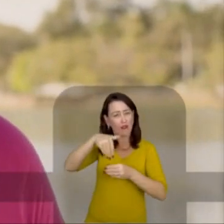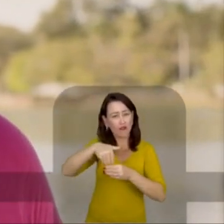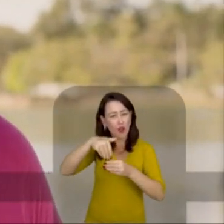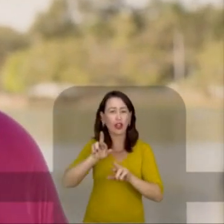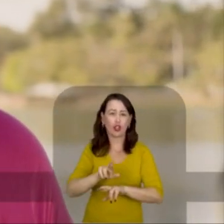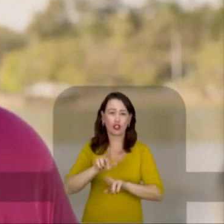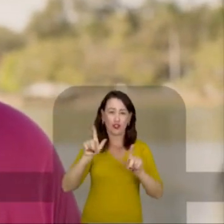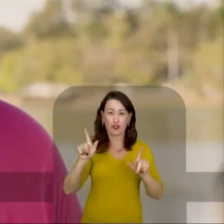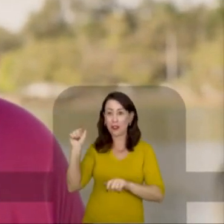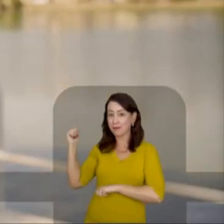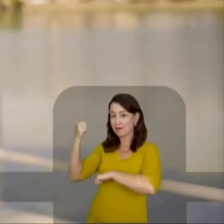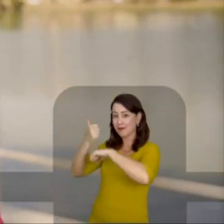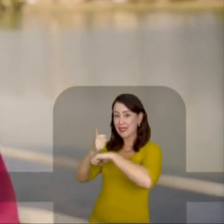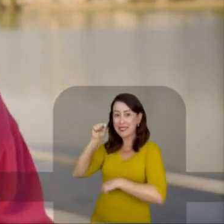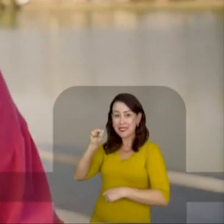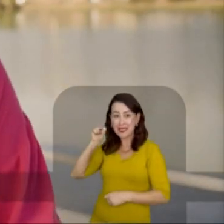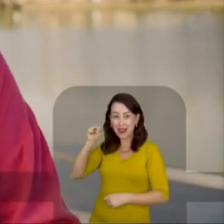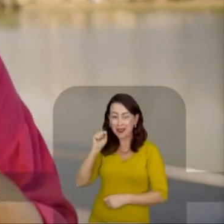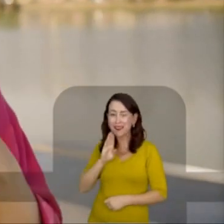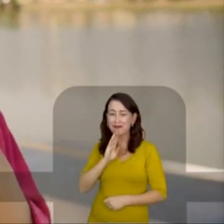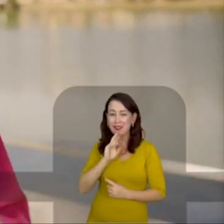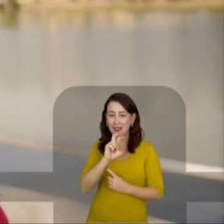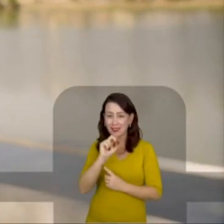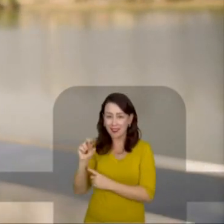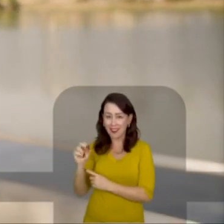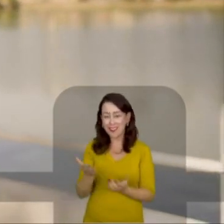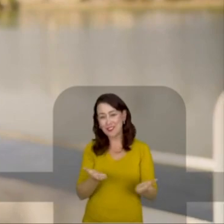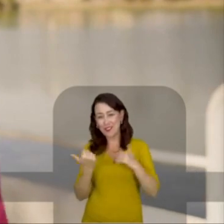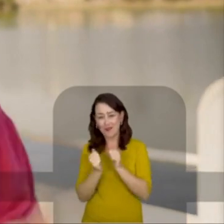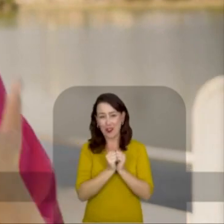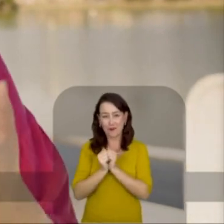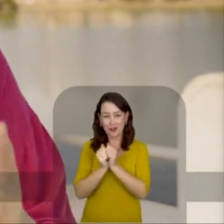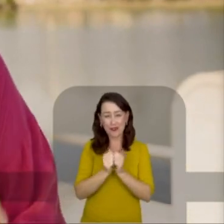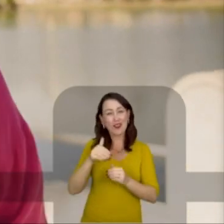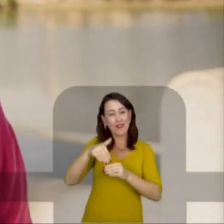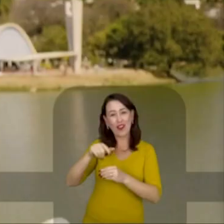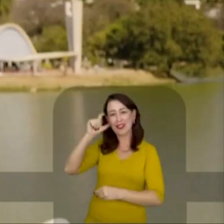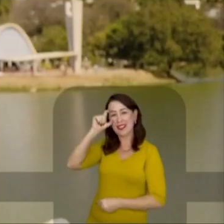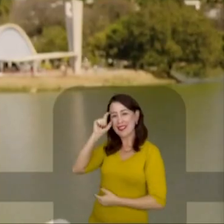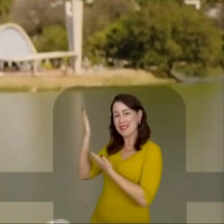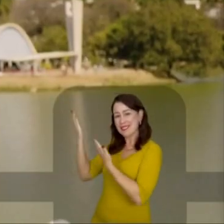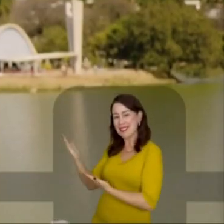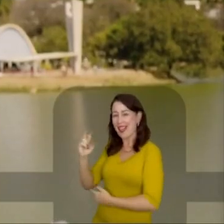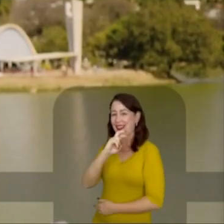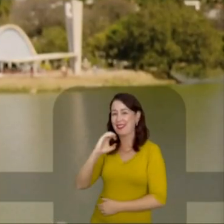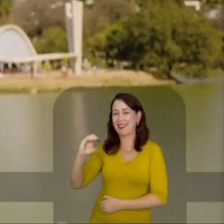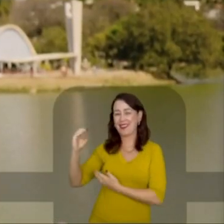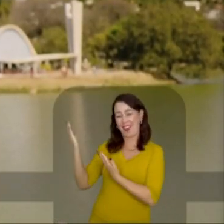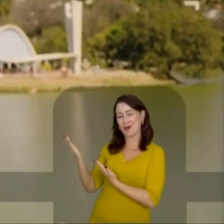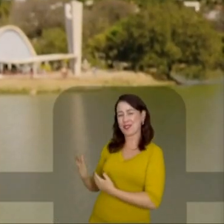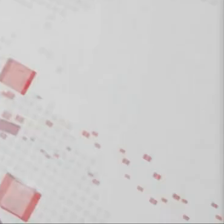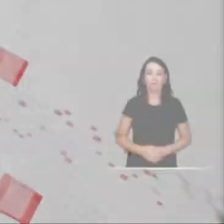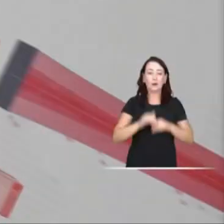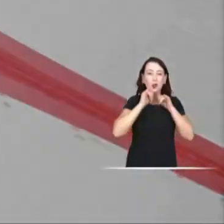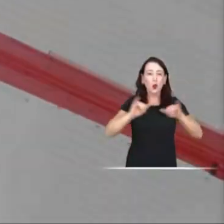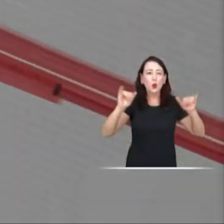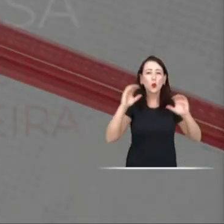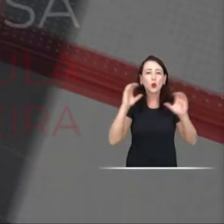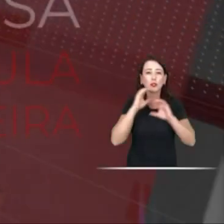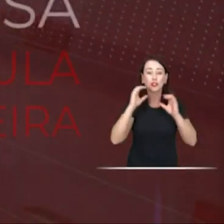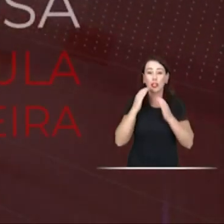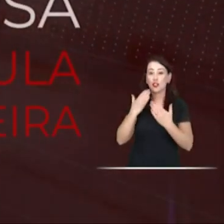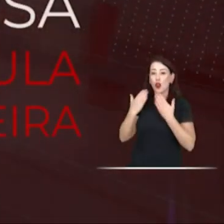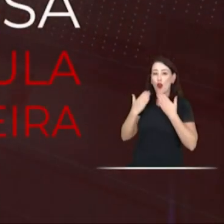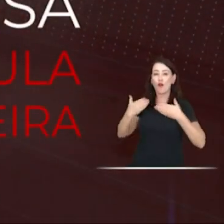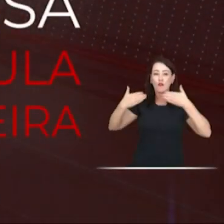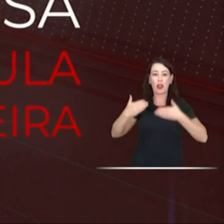nossa chance de fazer diferente. Comigo no Senado, serão outros 500. Vamos juntas? Vote Sara Azevedo, 500. O